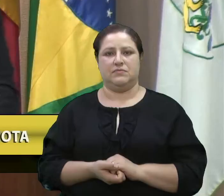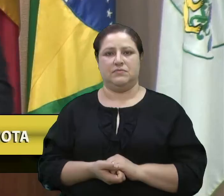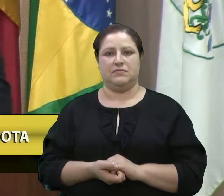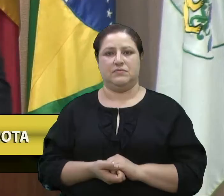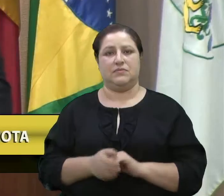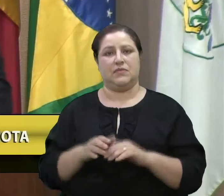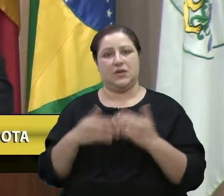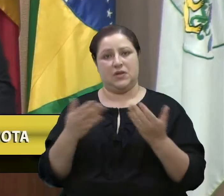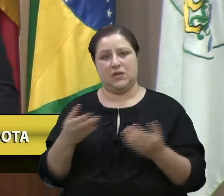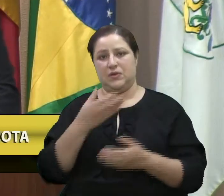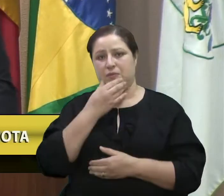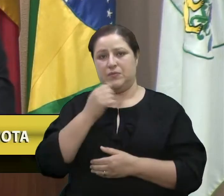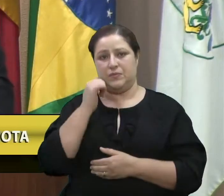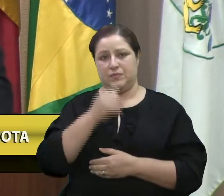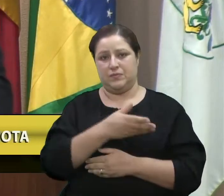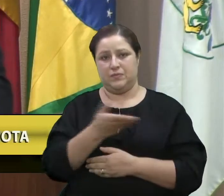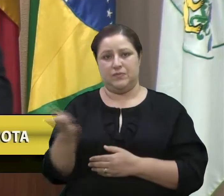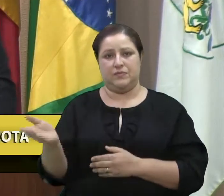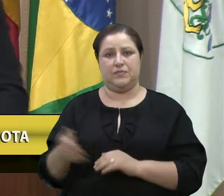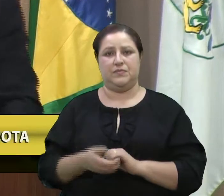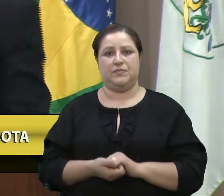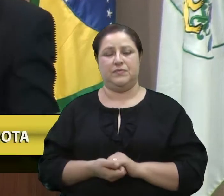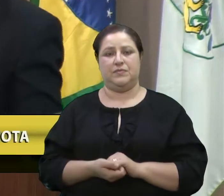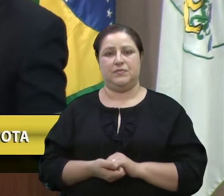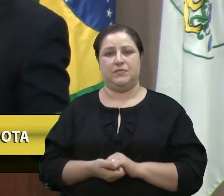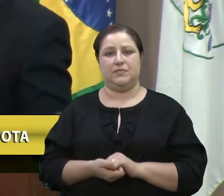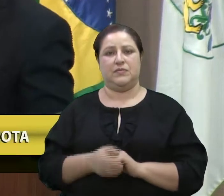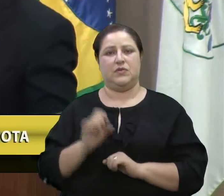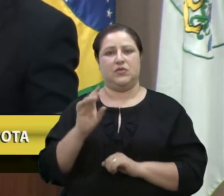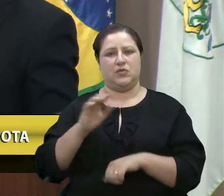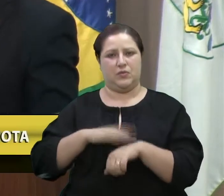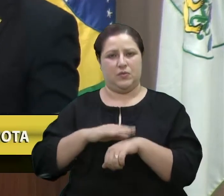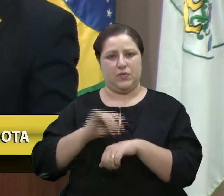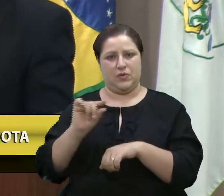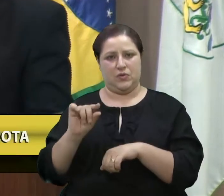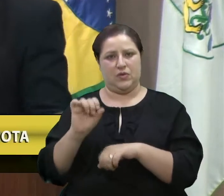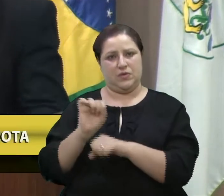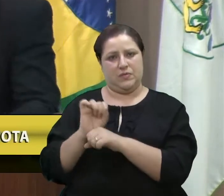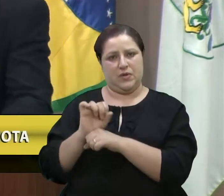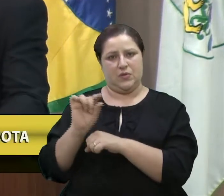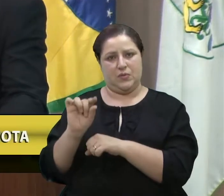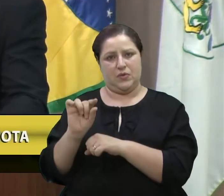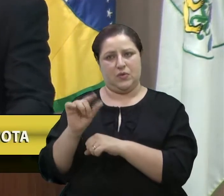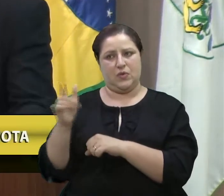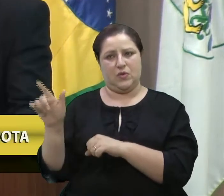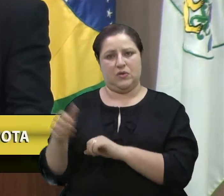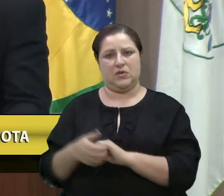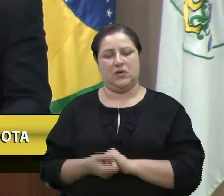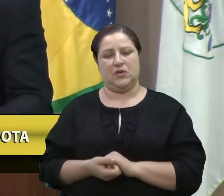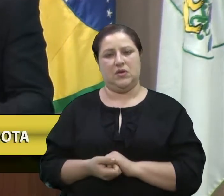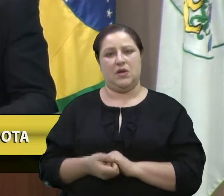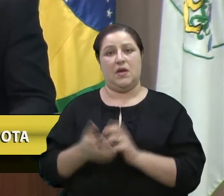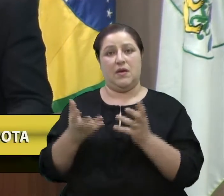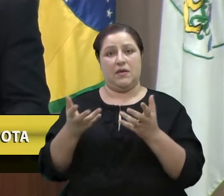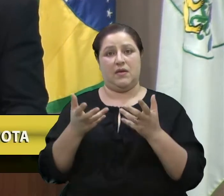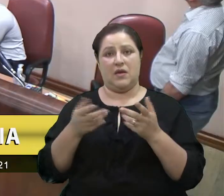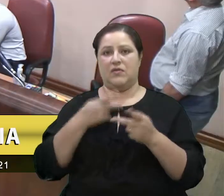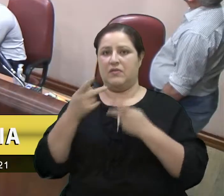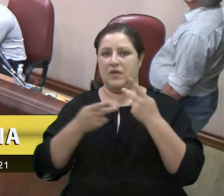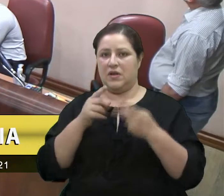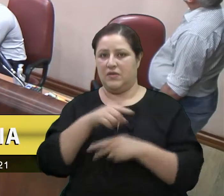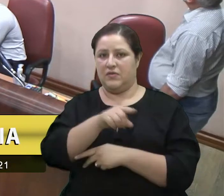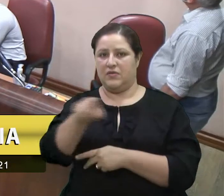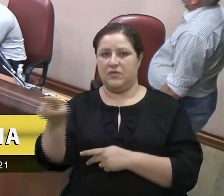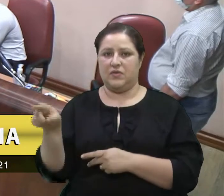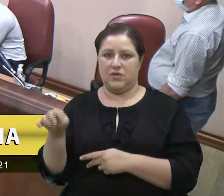Então, senhoras e senhores, só um momentinho, pode segurar um pouco as demais. O que eu quero dizer pra vocês